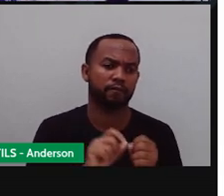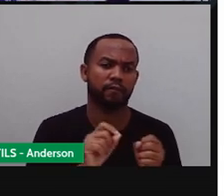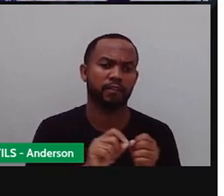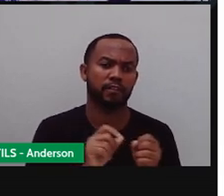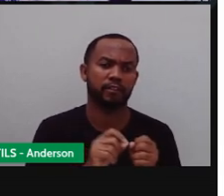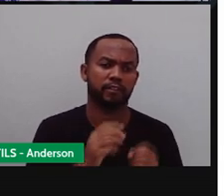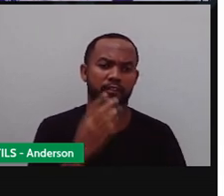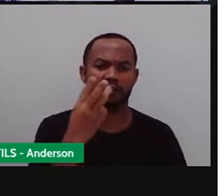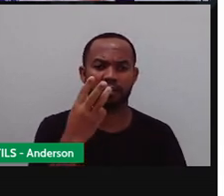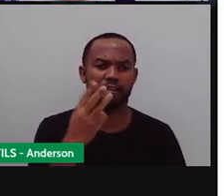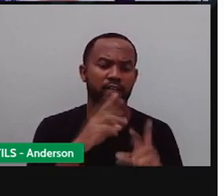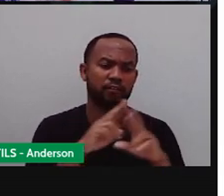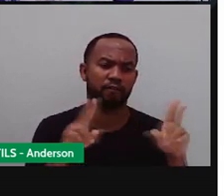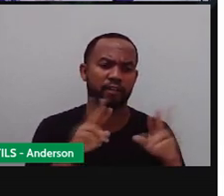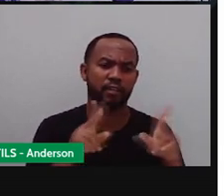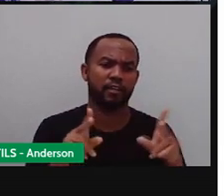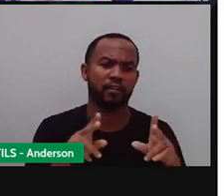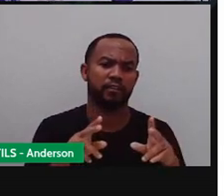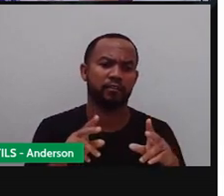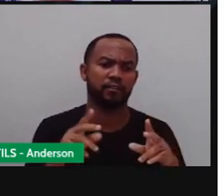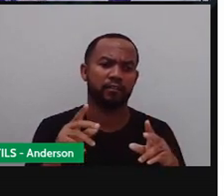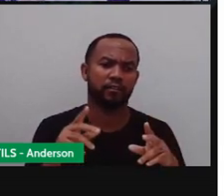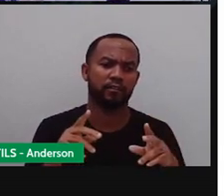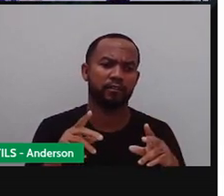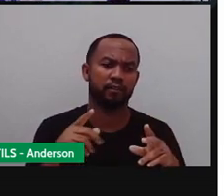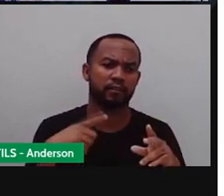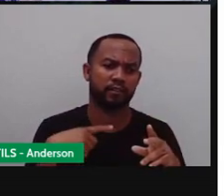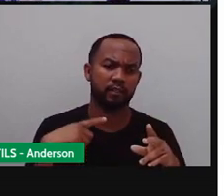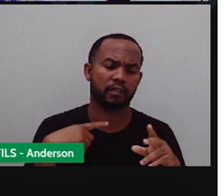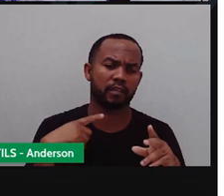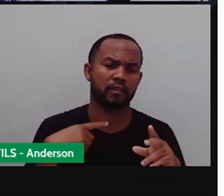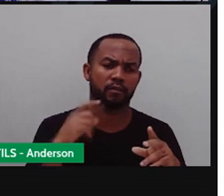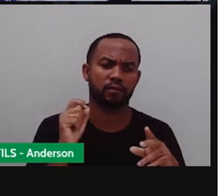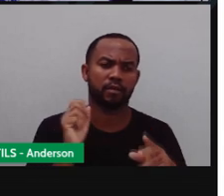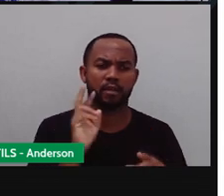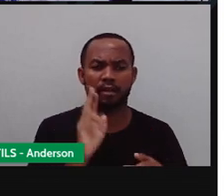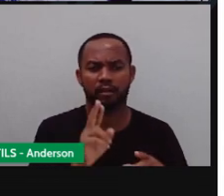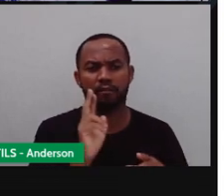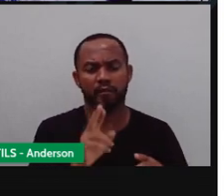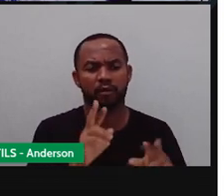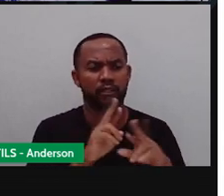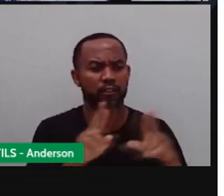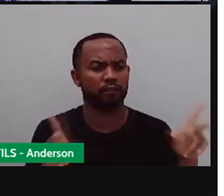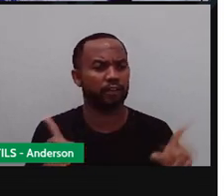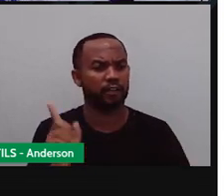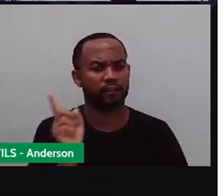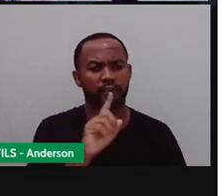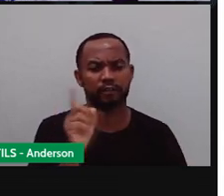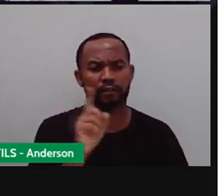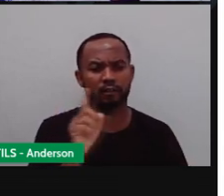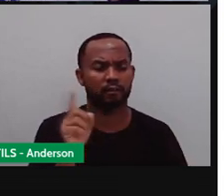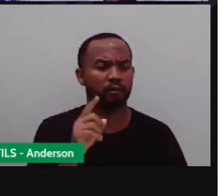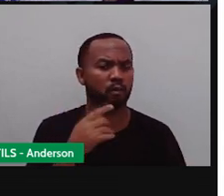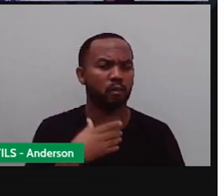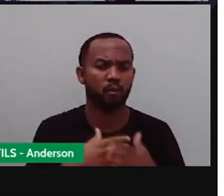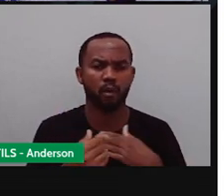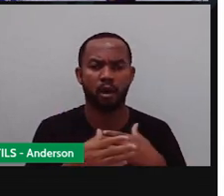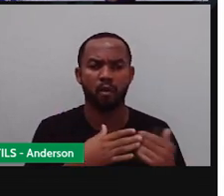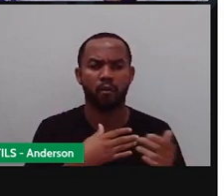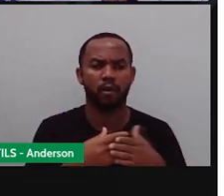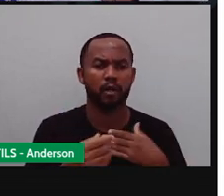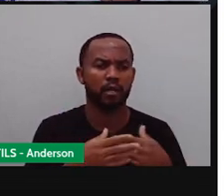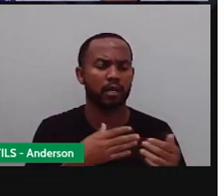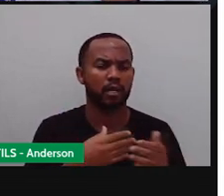maneiras diferentes. Em alguma delas, o resultado deu diferente? Não. Porque não importa,